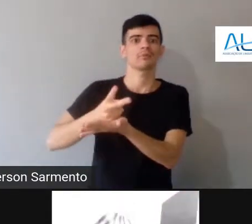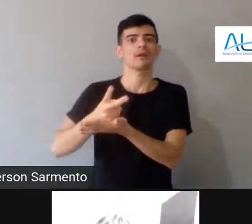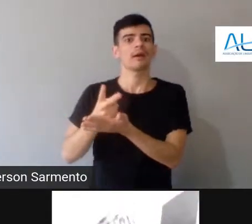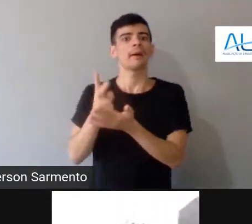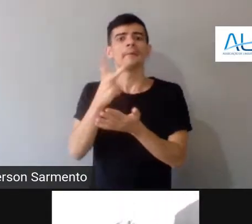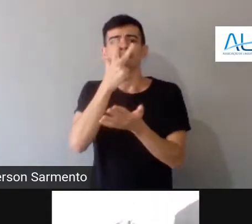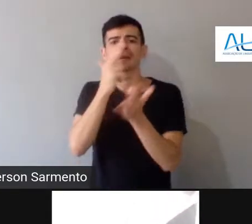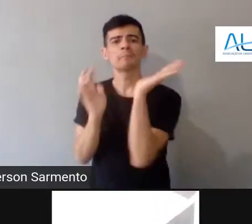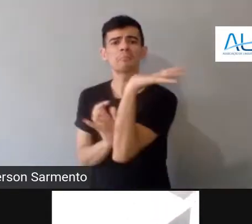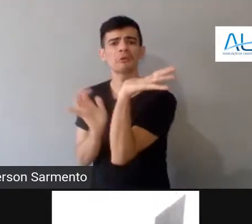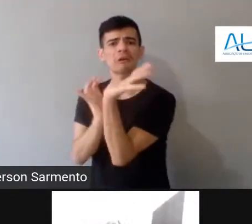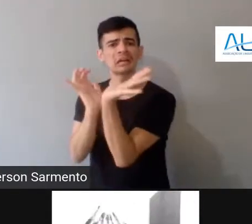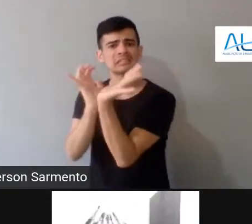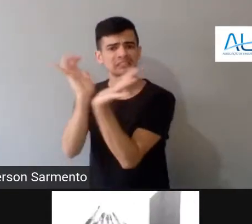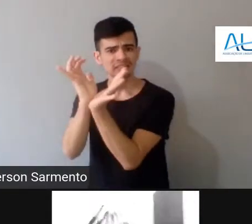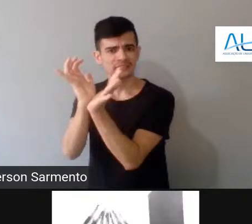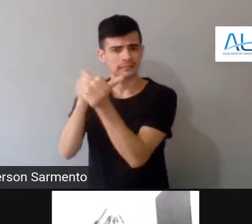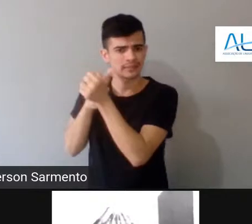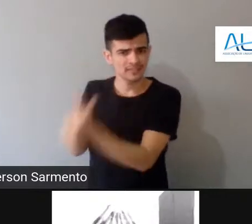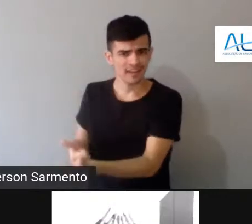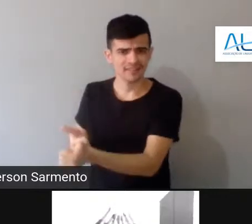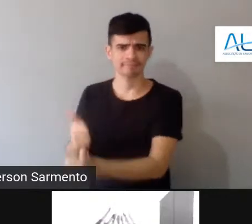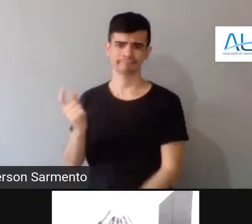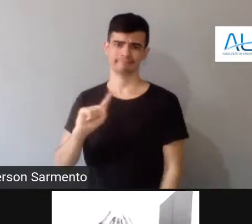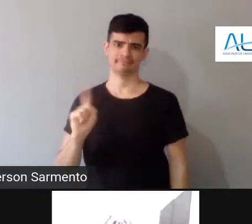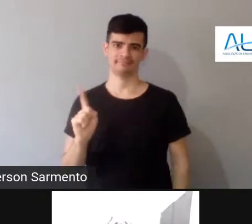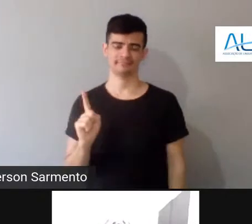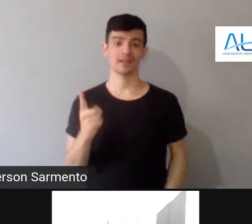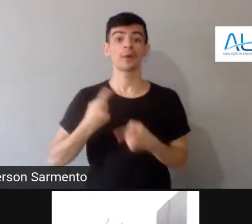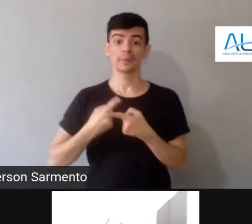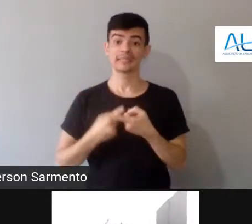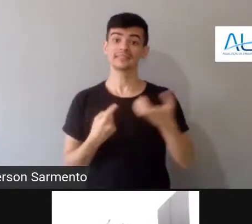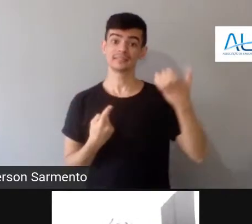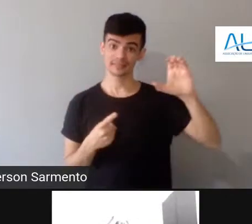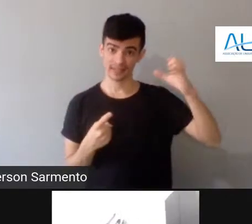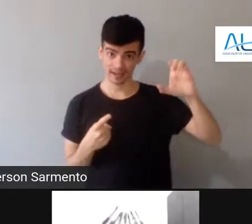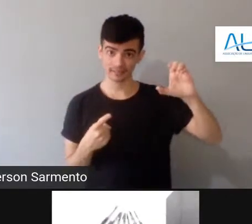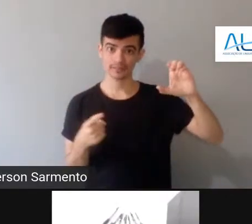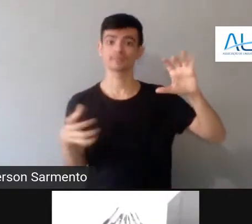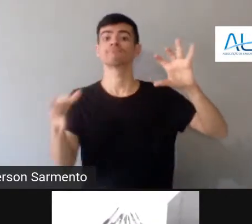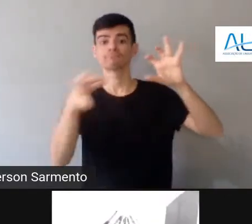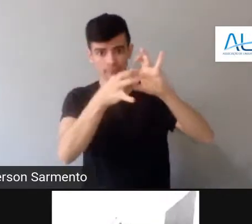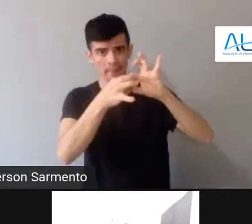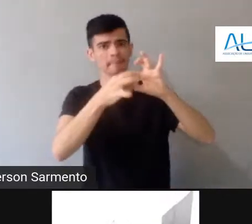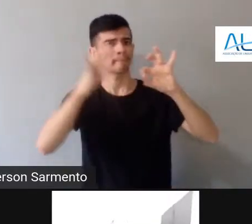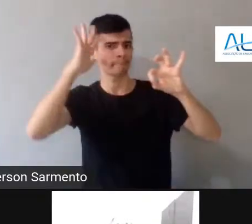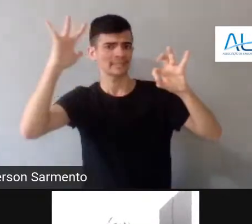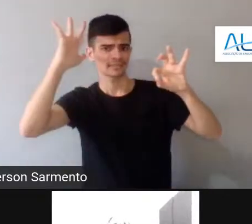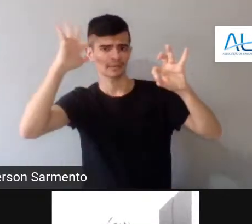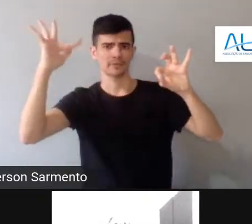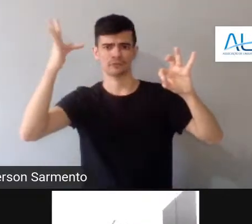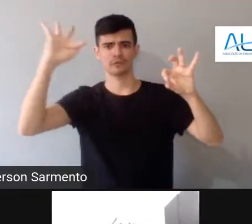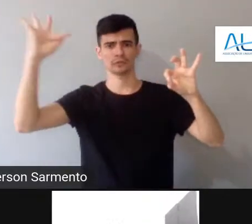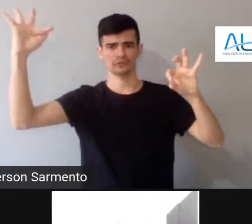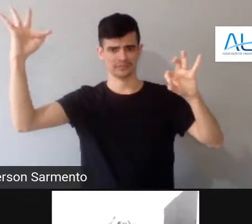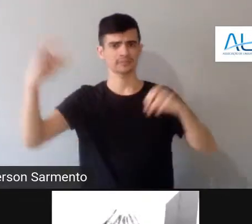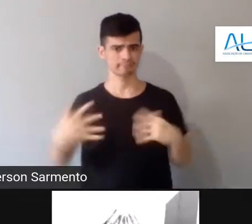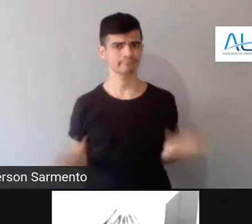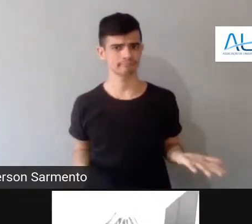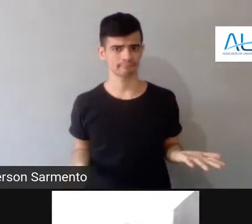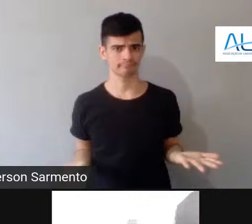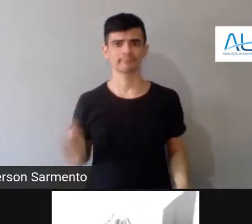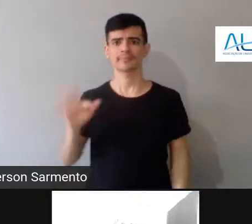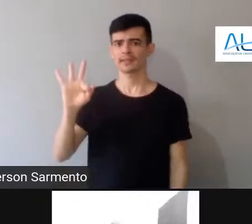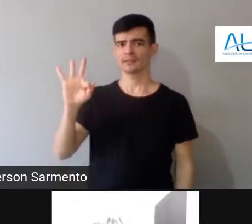ela não está dissociada do pensamento filosófico, né? Jamais. Por exemplo, a física foi, a física